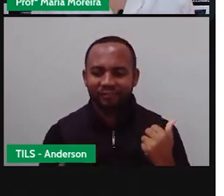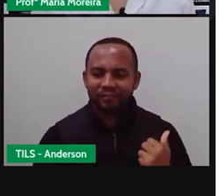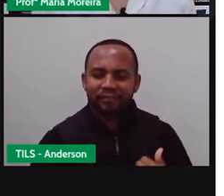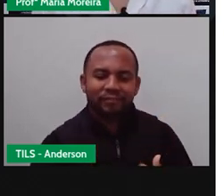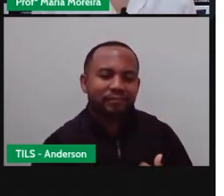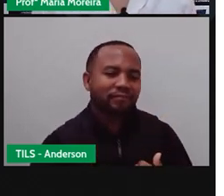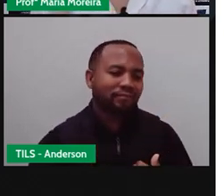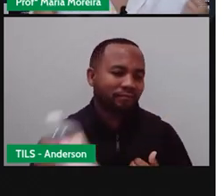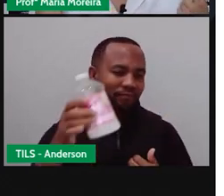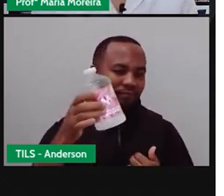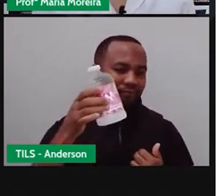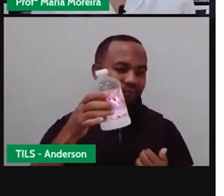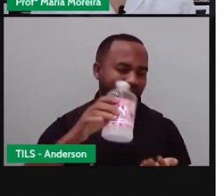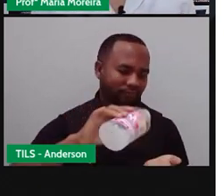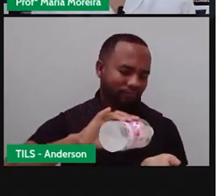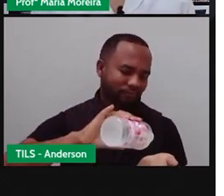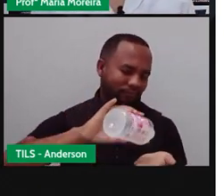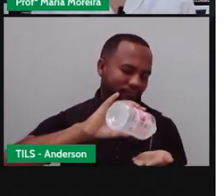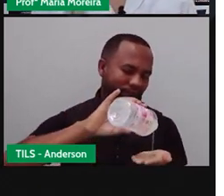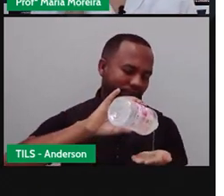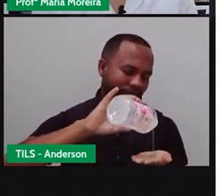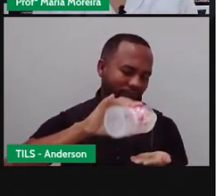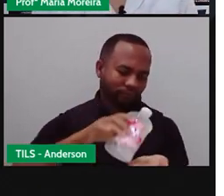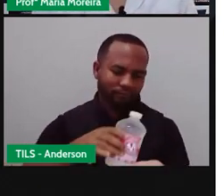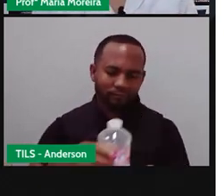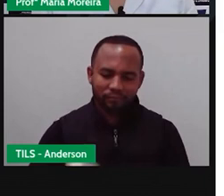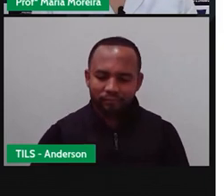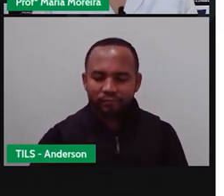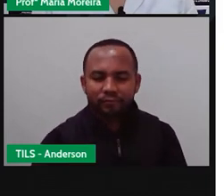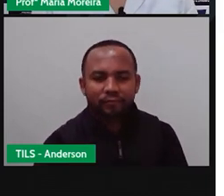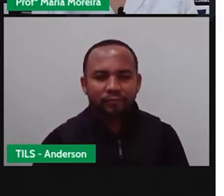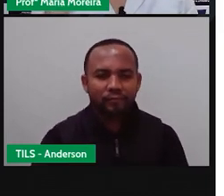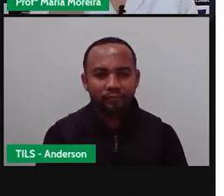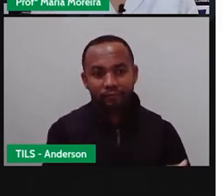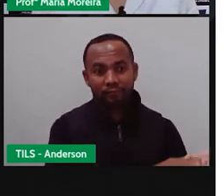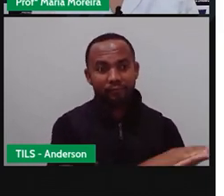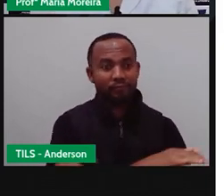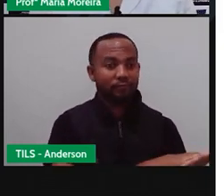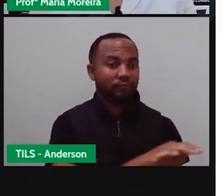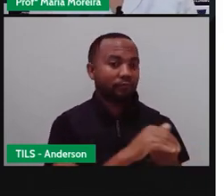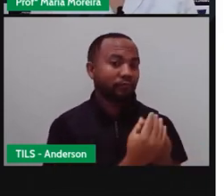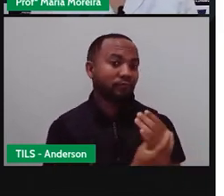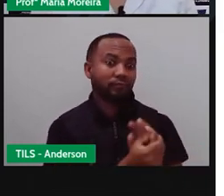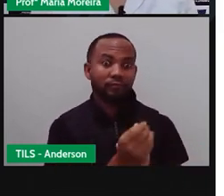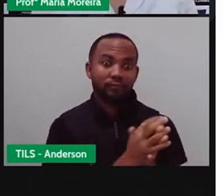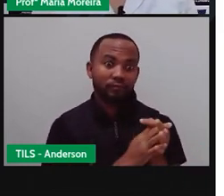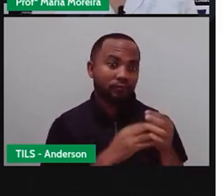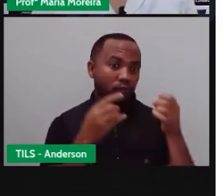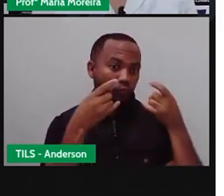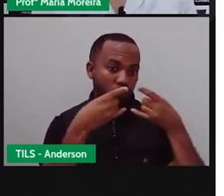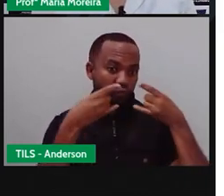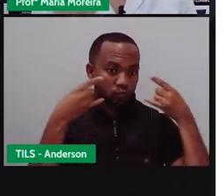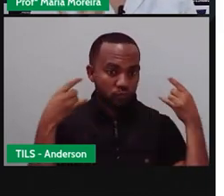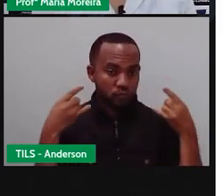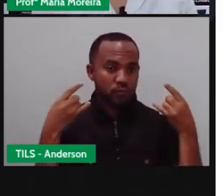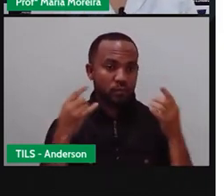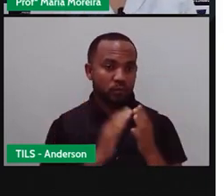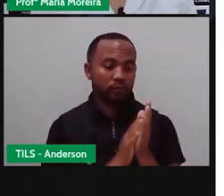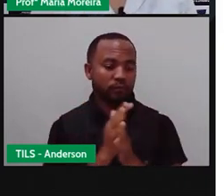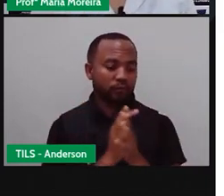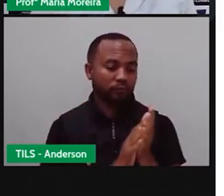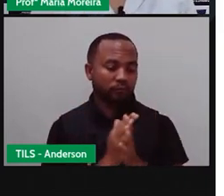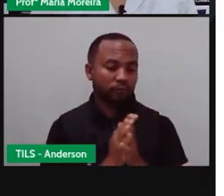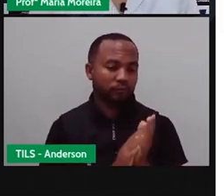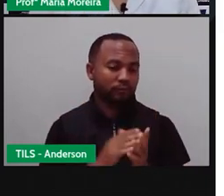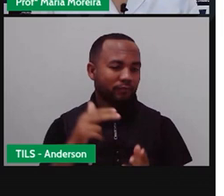Lavem as mãos. Usem álcool em gel. Usem máscara. Se protejam. Praticam isolamento social. distanciamento social, se